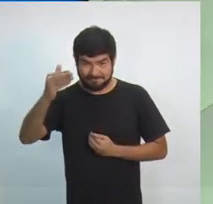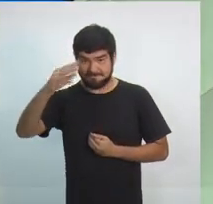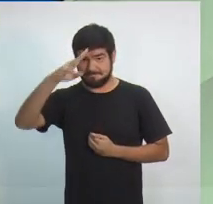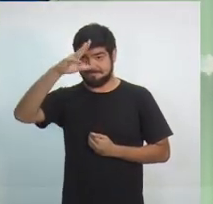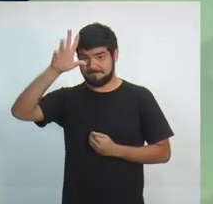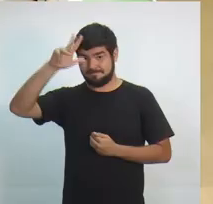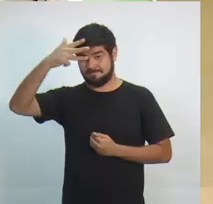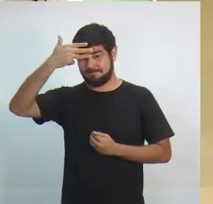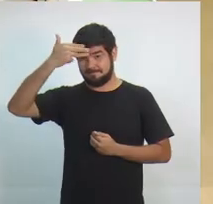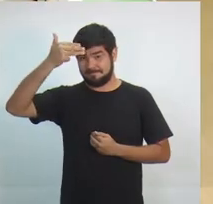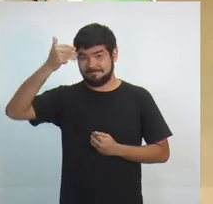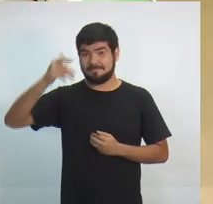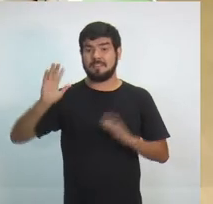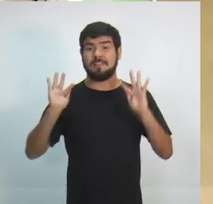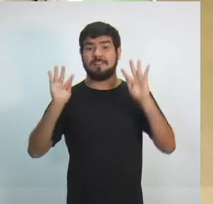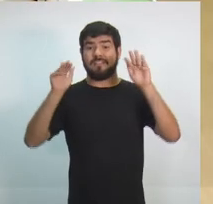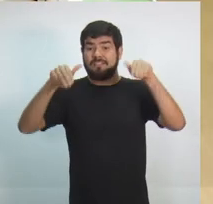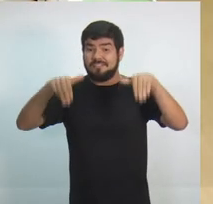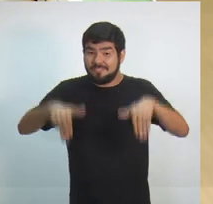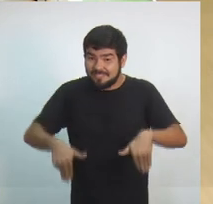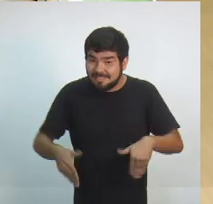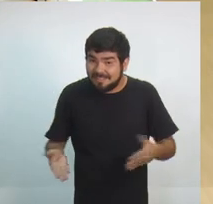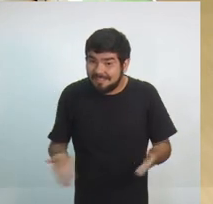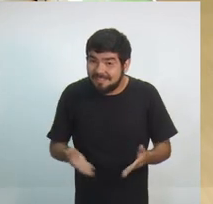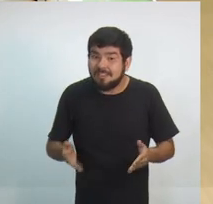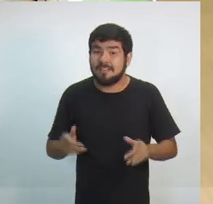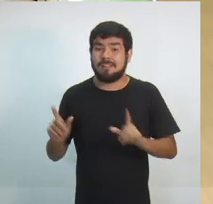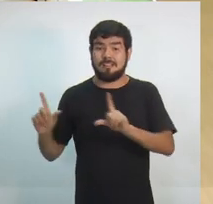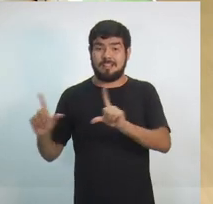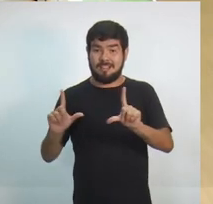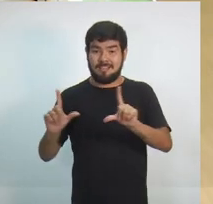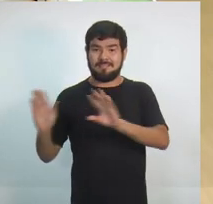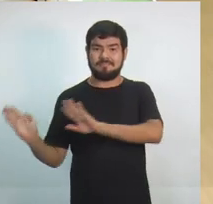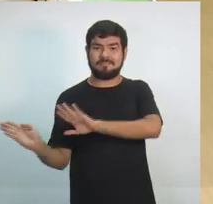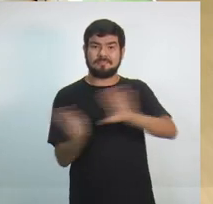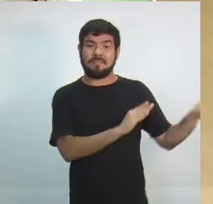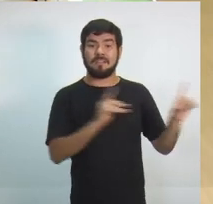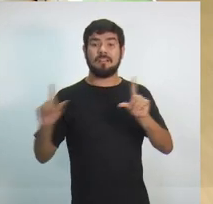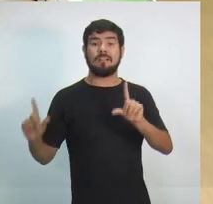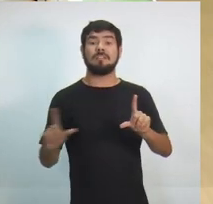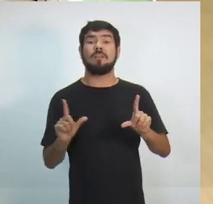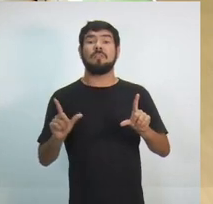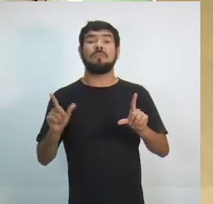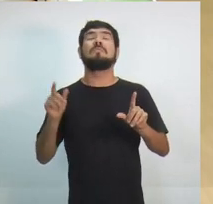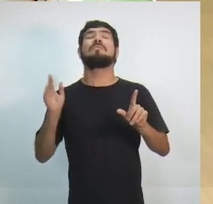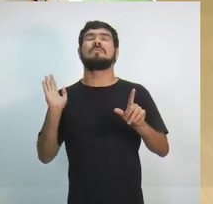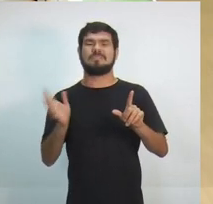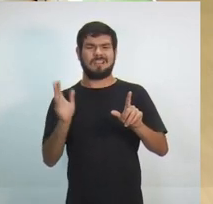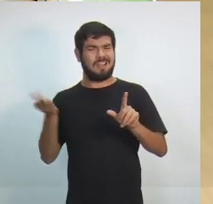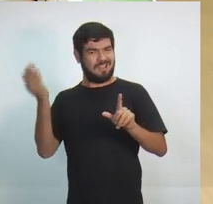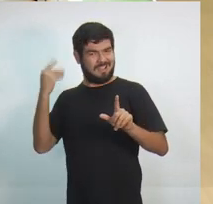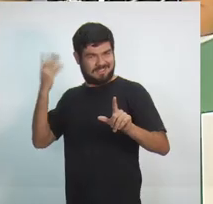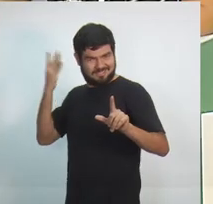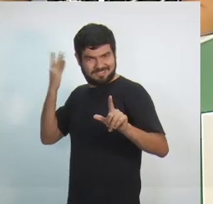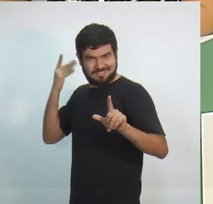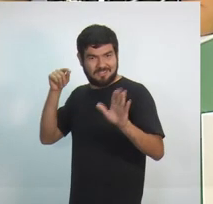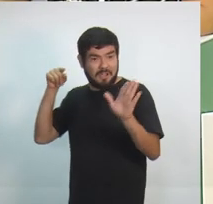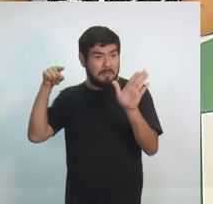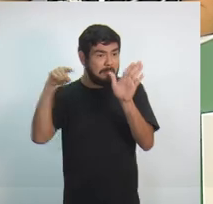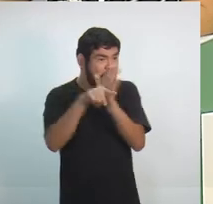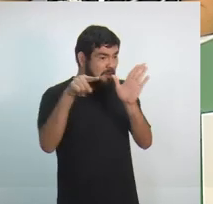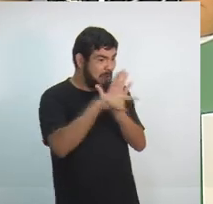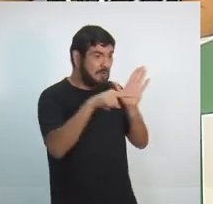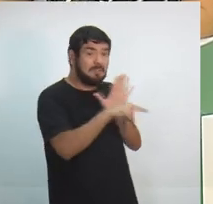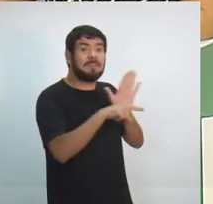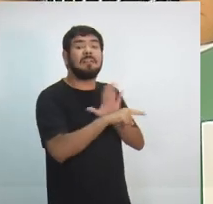do primeiro bloco. A gente vai conversar no próximo bloco sobre uma pergunta que foi elaborada para todos os candidatos. Eles terão igualmente três